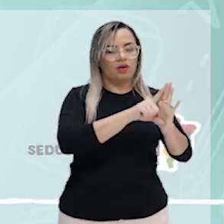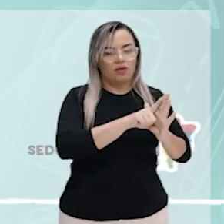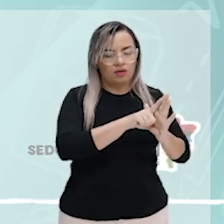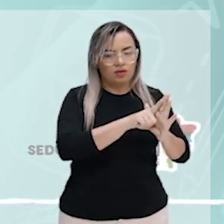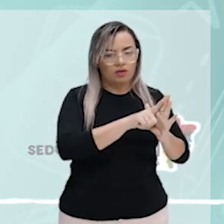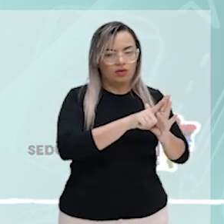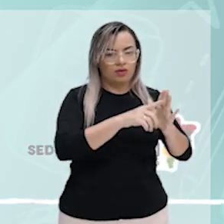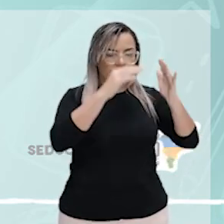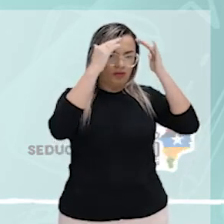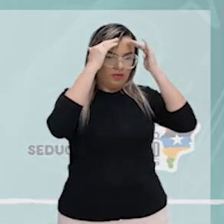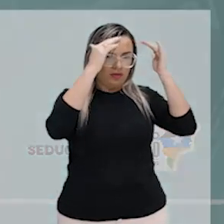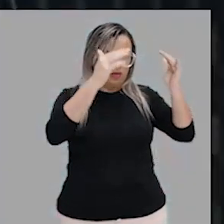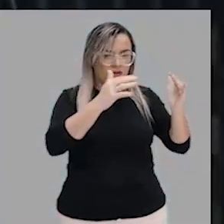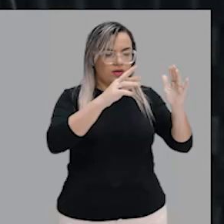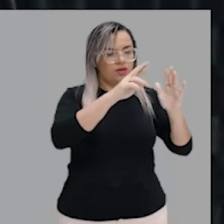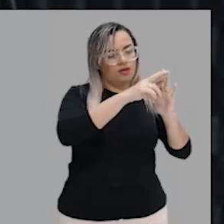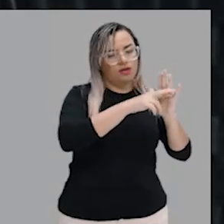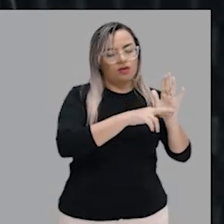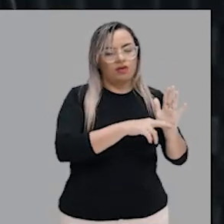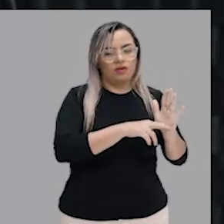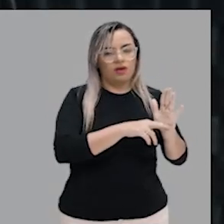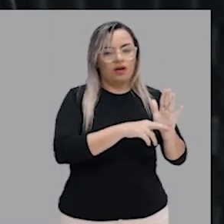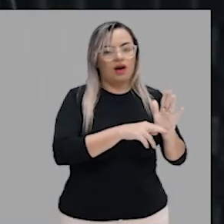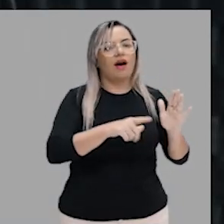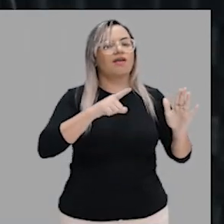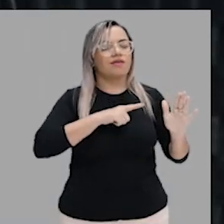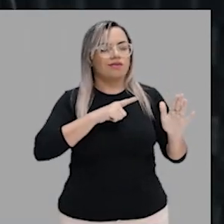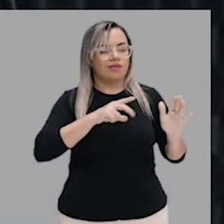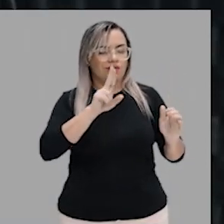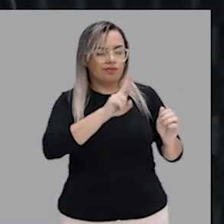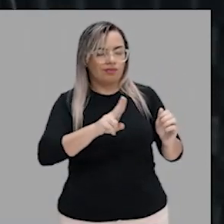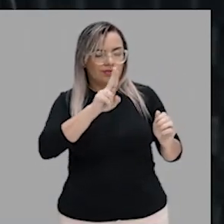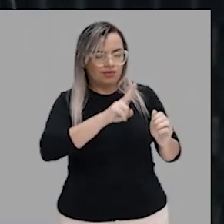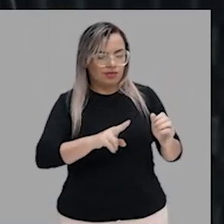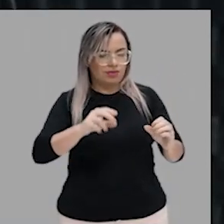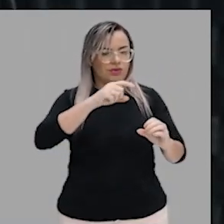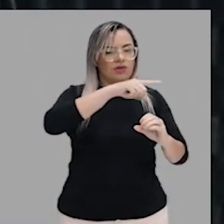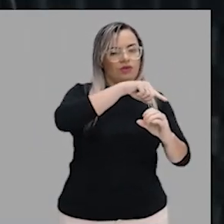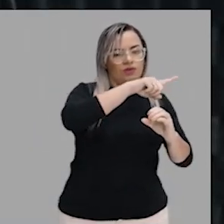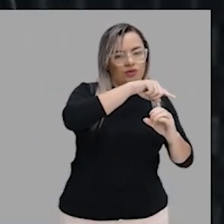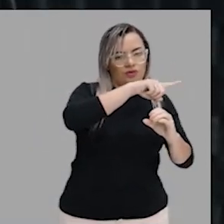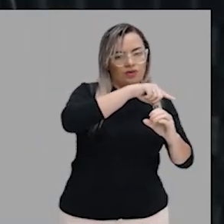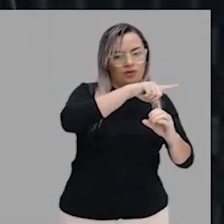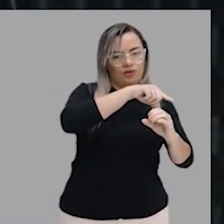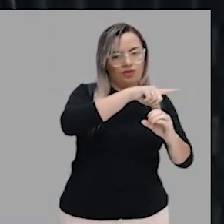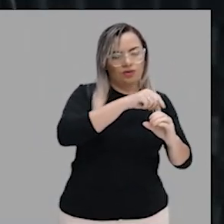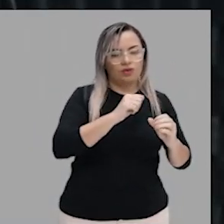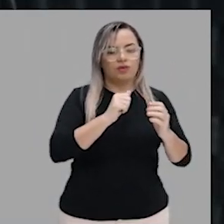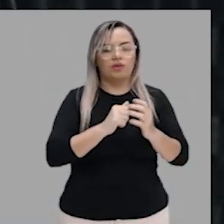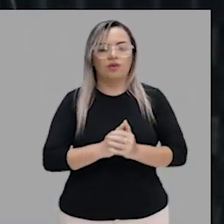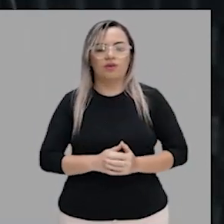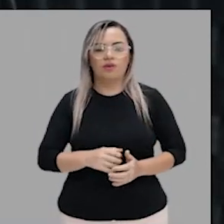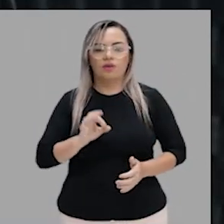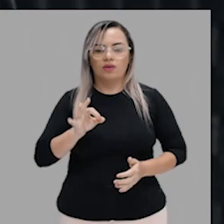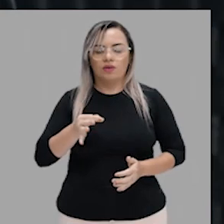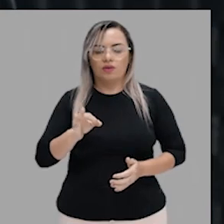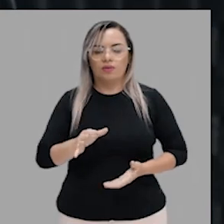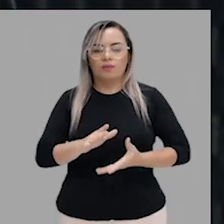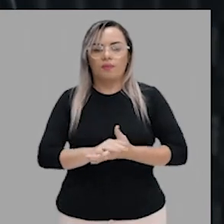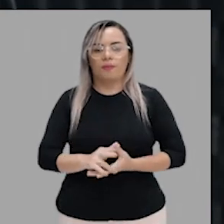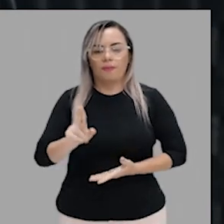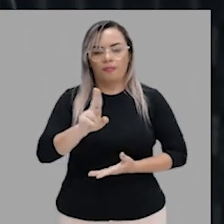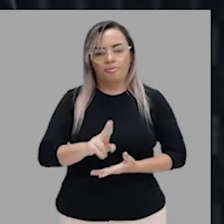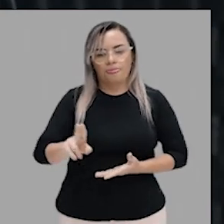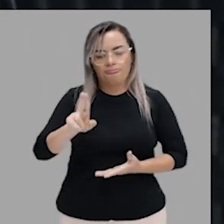a quê? Às regras. Aí eu jogo a crase. Está correto, obedece à regra do jogo, cujo o A craseado sinaliza a presença de